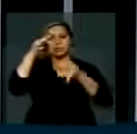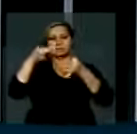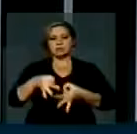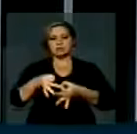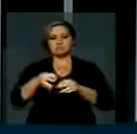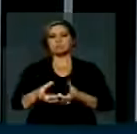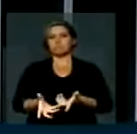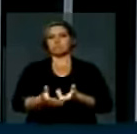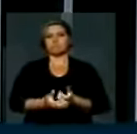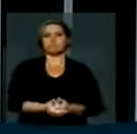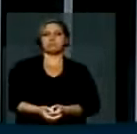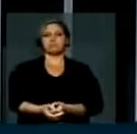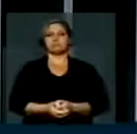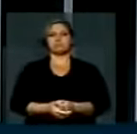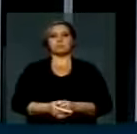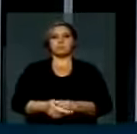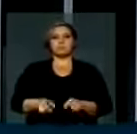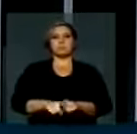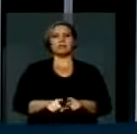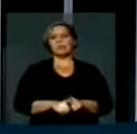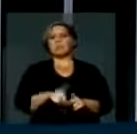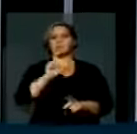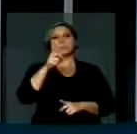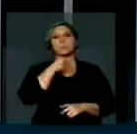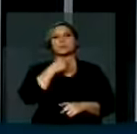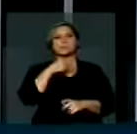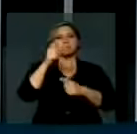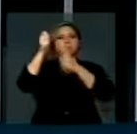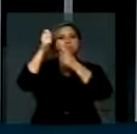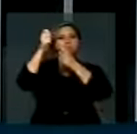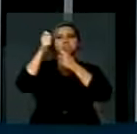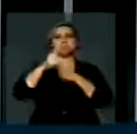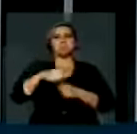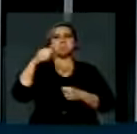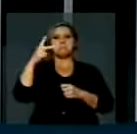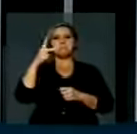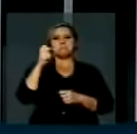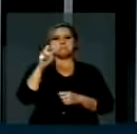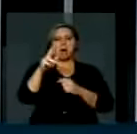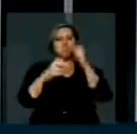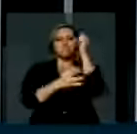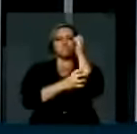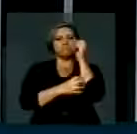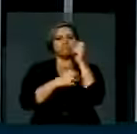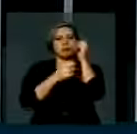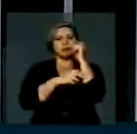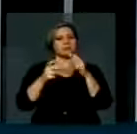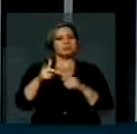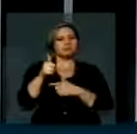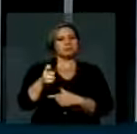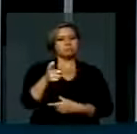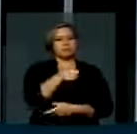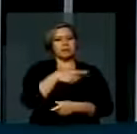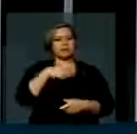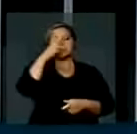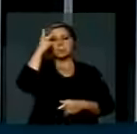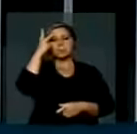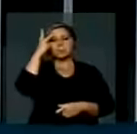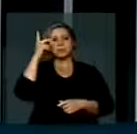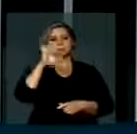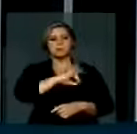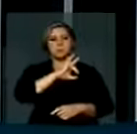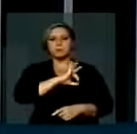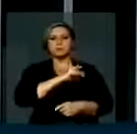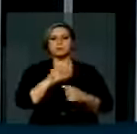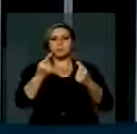em reivindicações justas. Não é com rojões, paus, pedras ou armas contra a polícia ou contra a imprensa